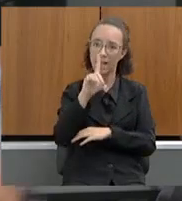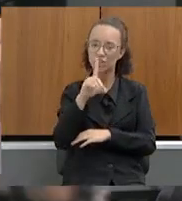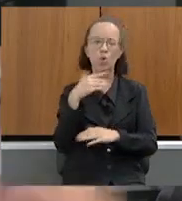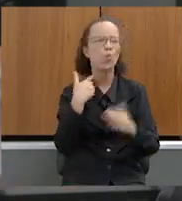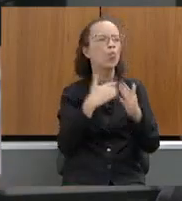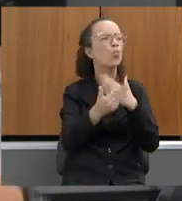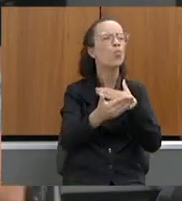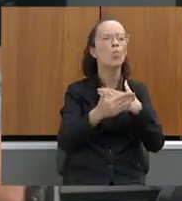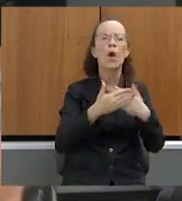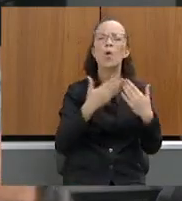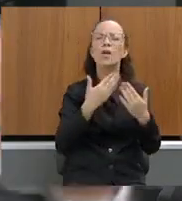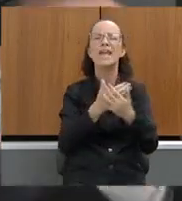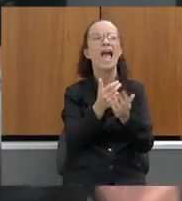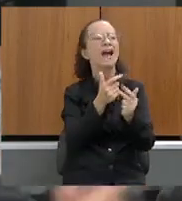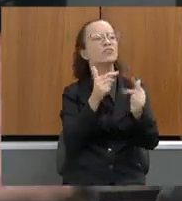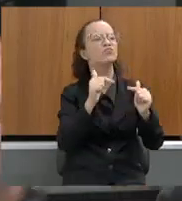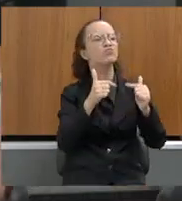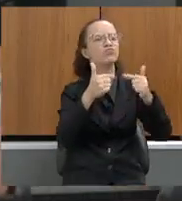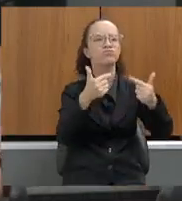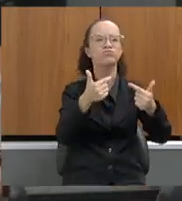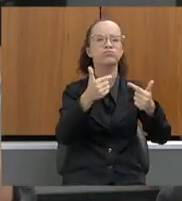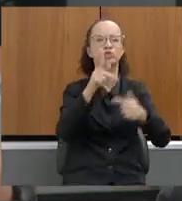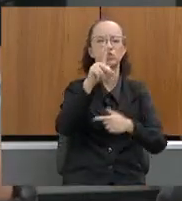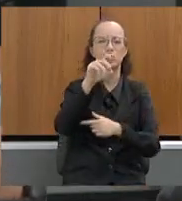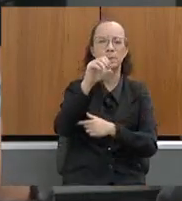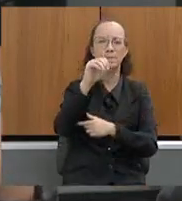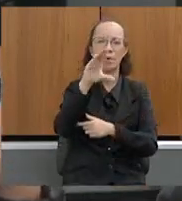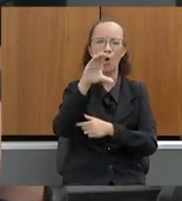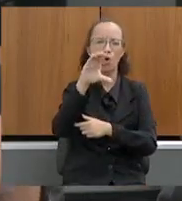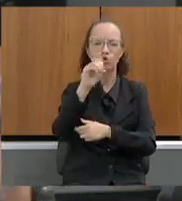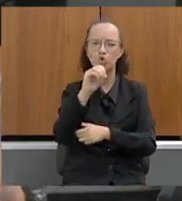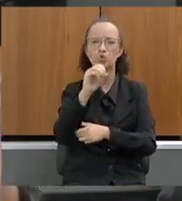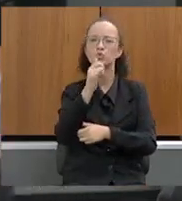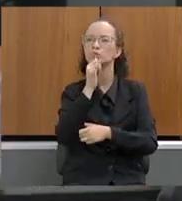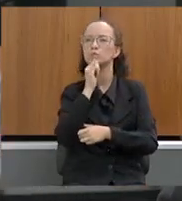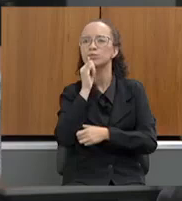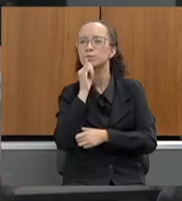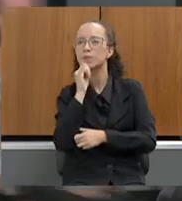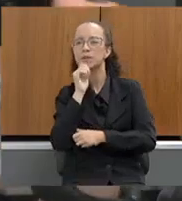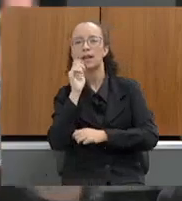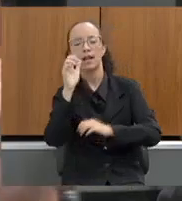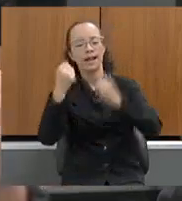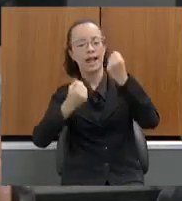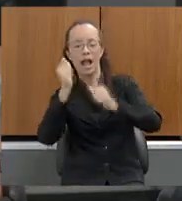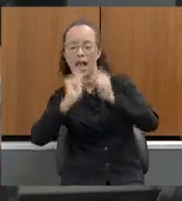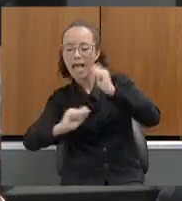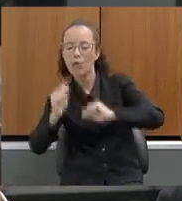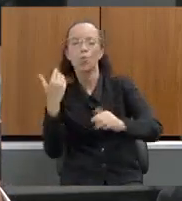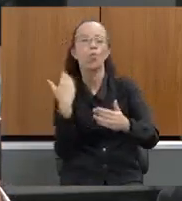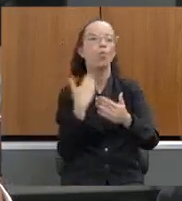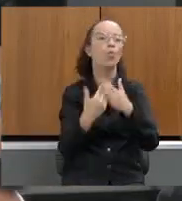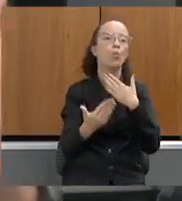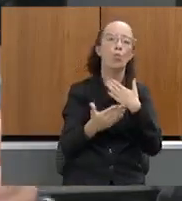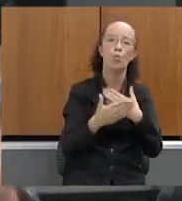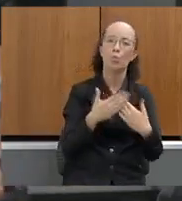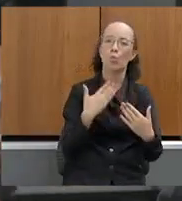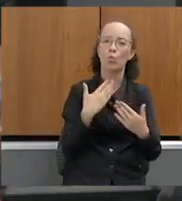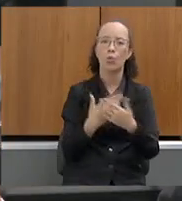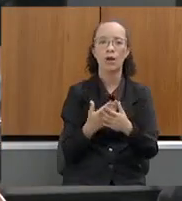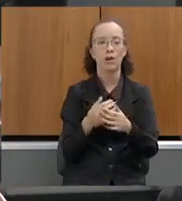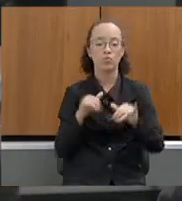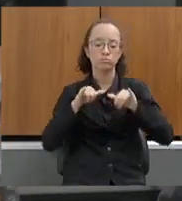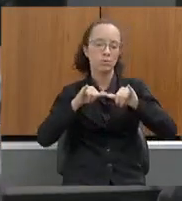qualquer outorga de poço artesiano, que o cara vai abrir um lava-jato, qualquer coisa hoje, abrir um